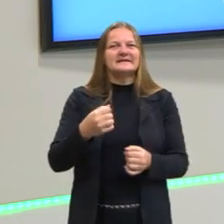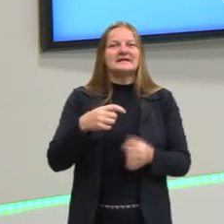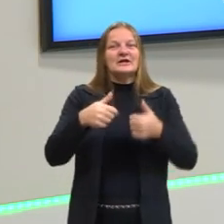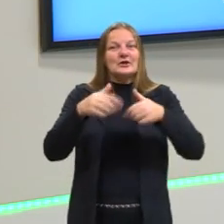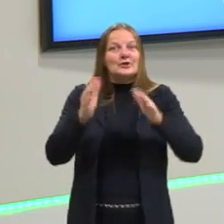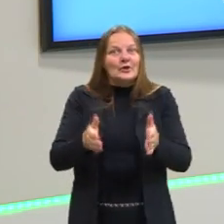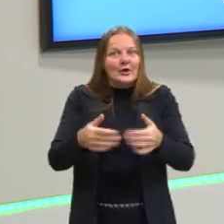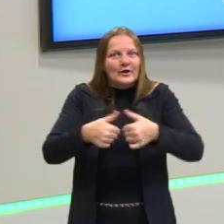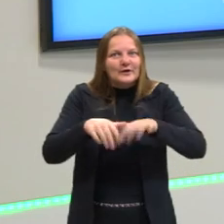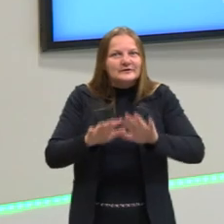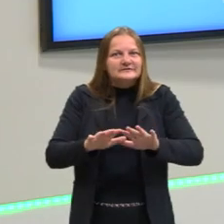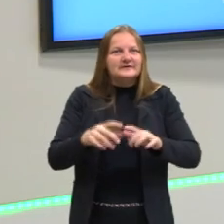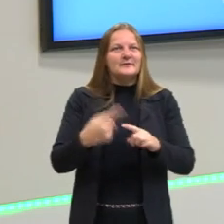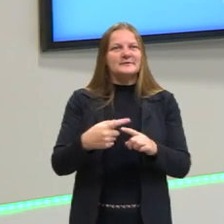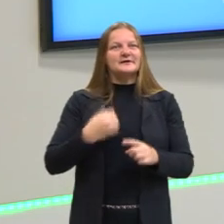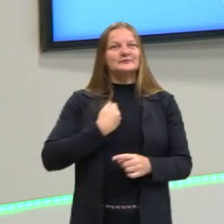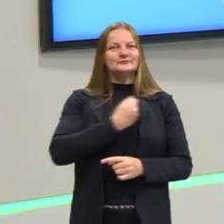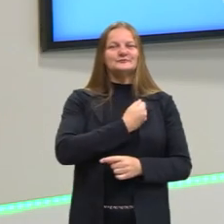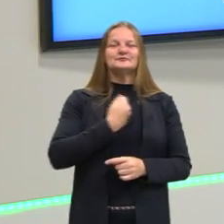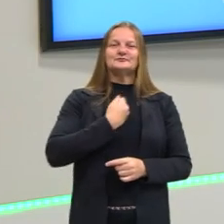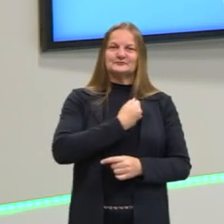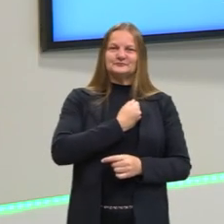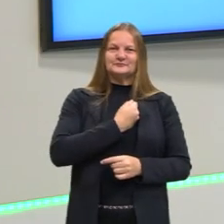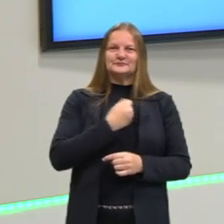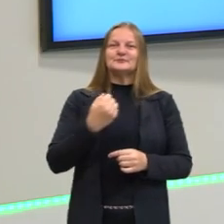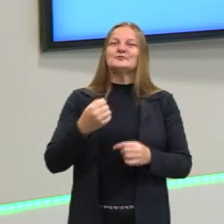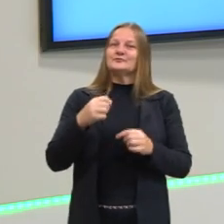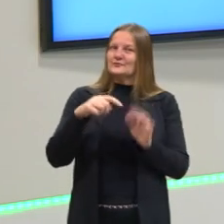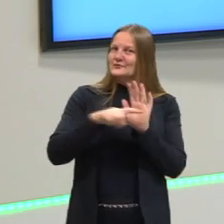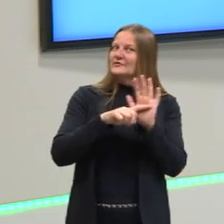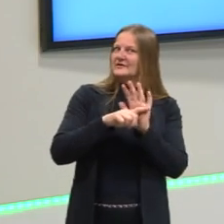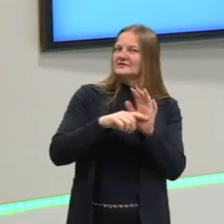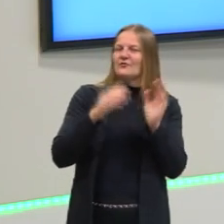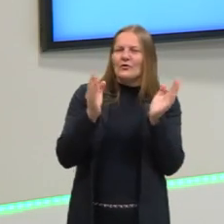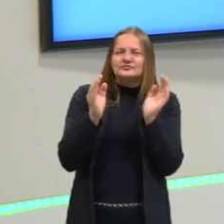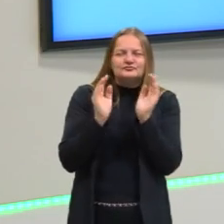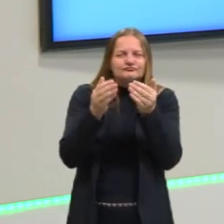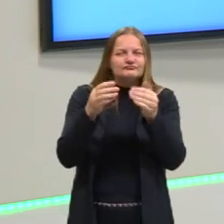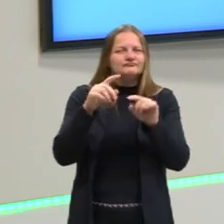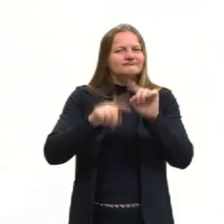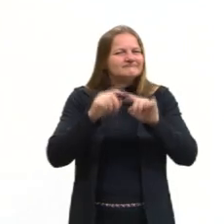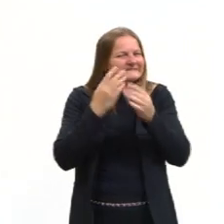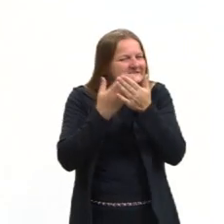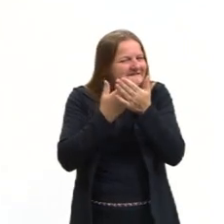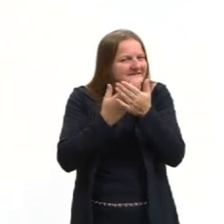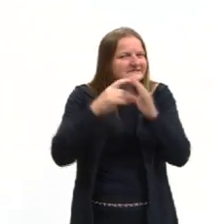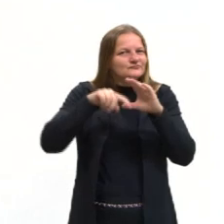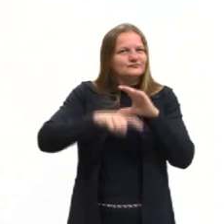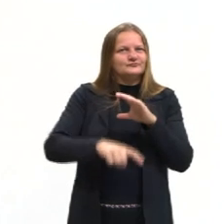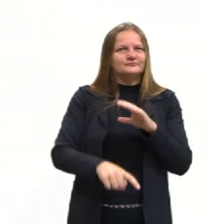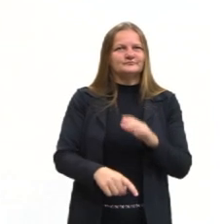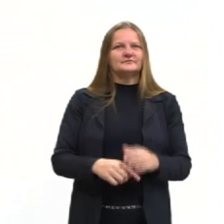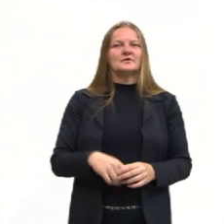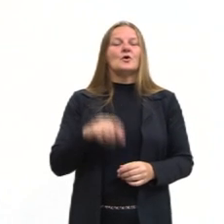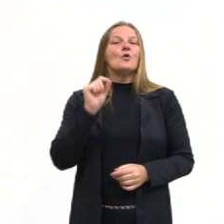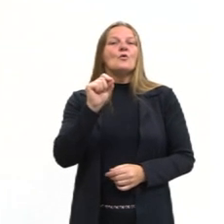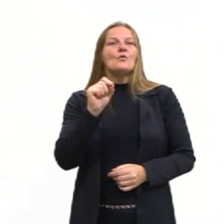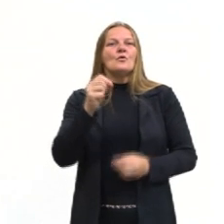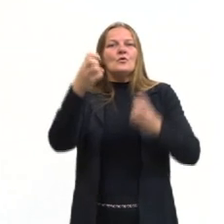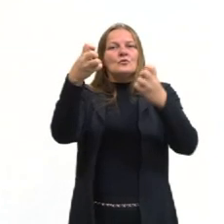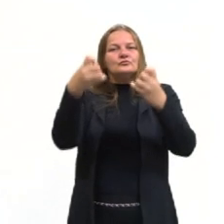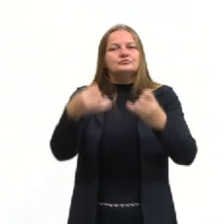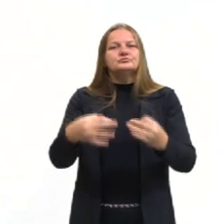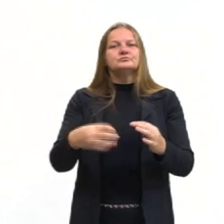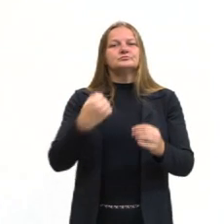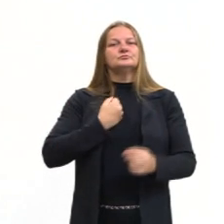então, nos referindo a números, então, esse é o nosso objeto de estudo, e aqui eu vou estar começando a falar um pouco, então, sobre os números